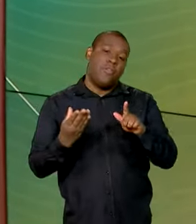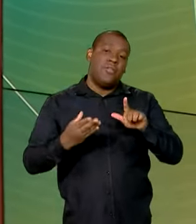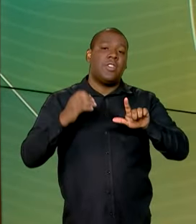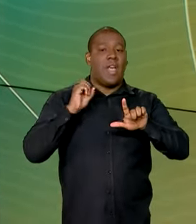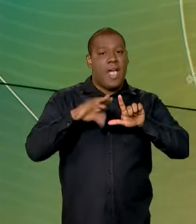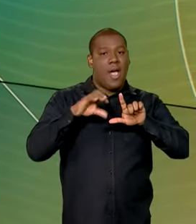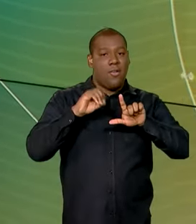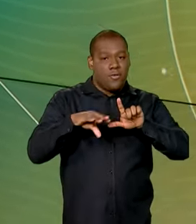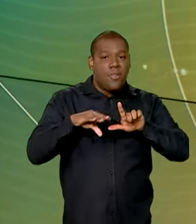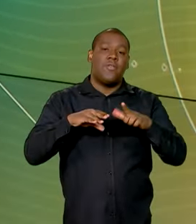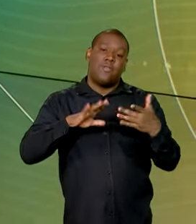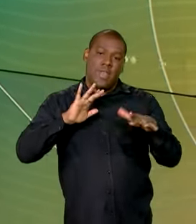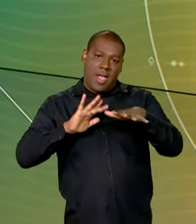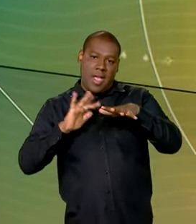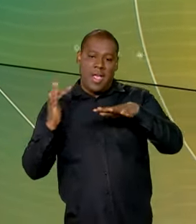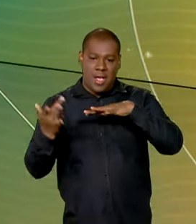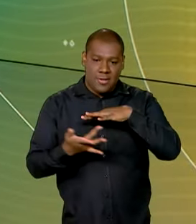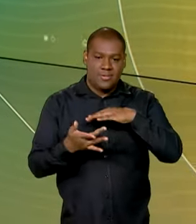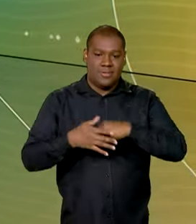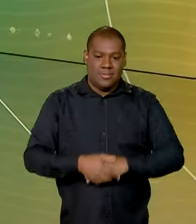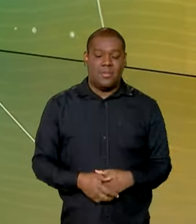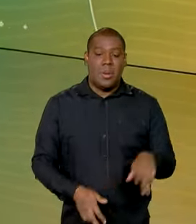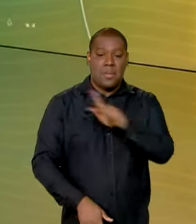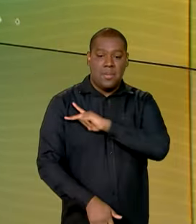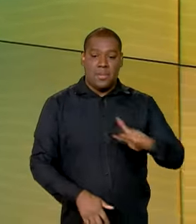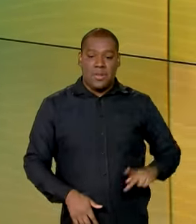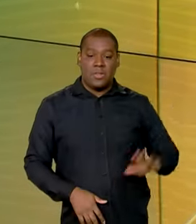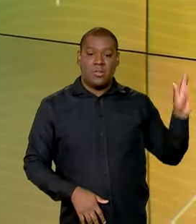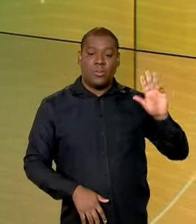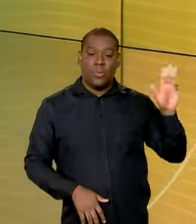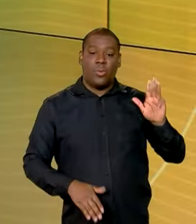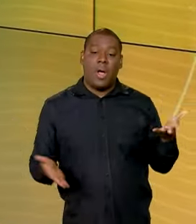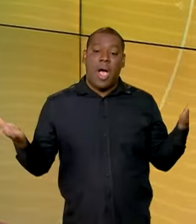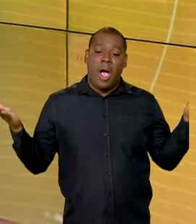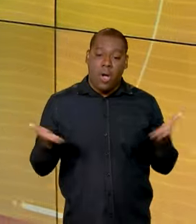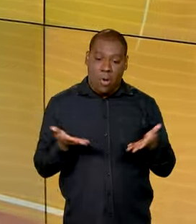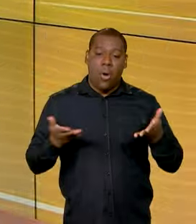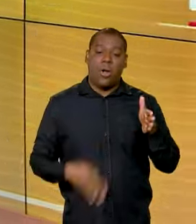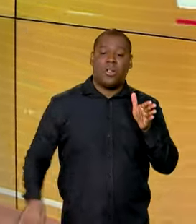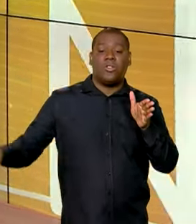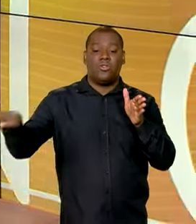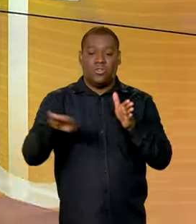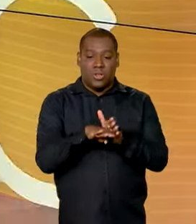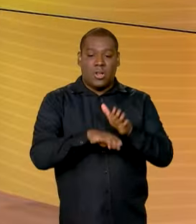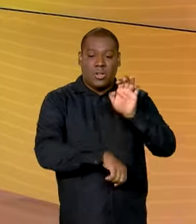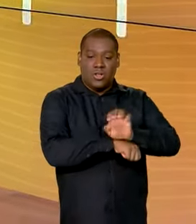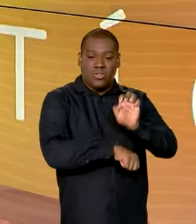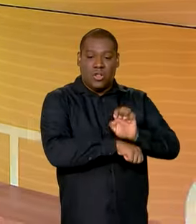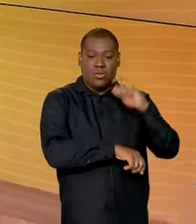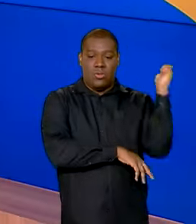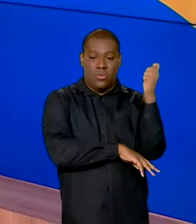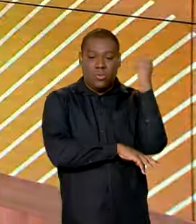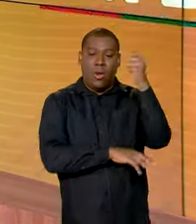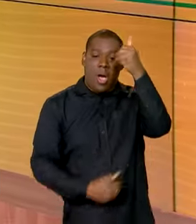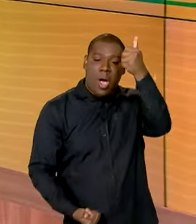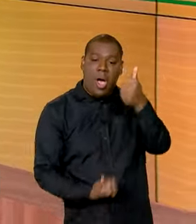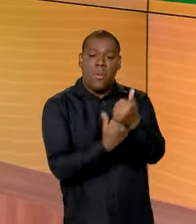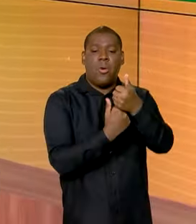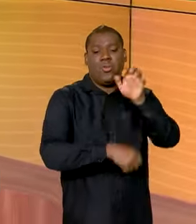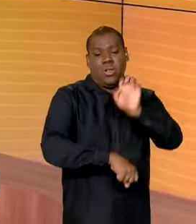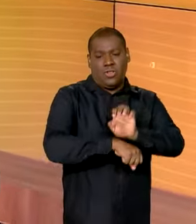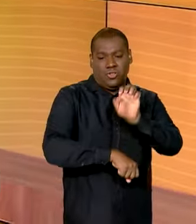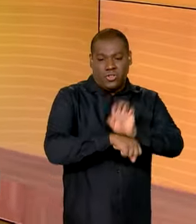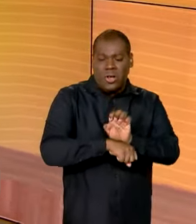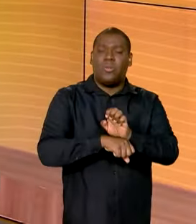sociais do canal GOV. O presidente Lula chegou agora há pouco ao Rio Grande do Sul para levar apoio ao Estado que